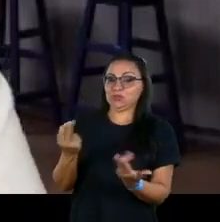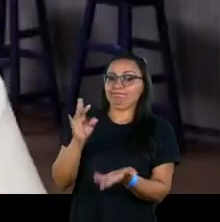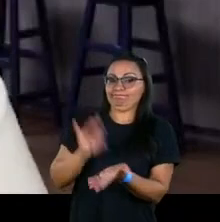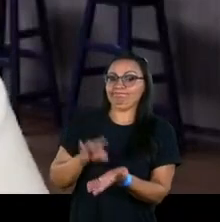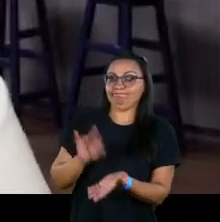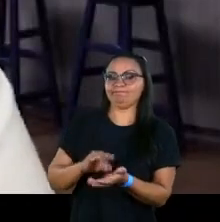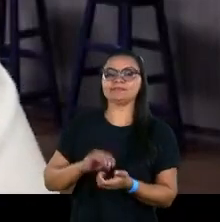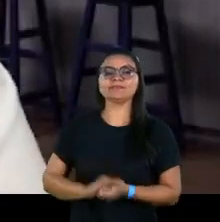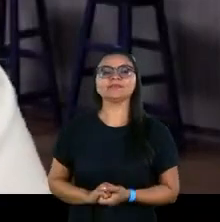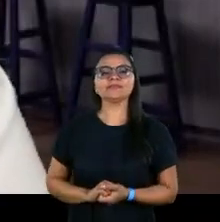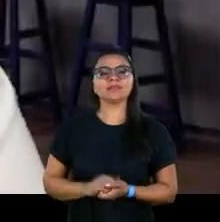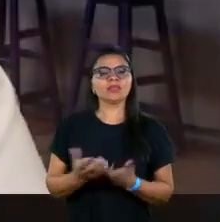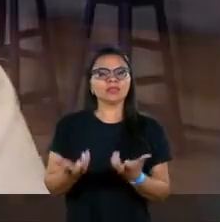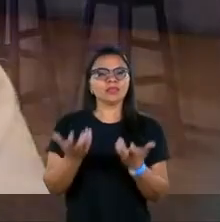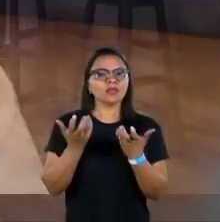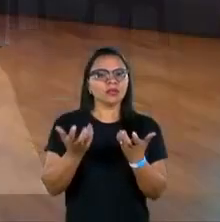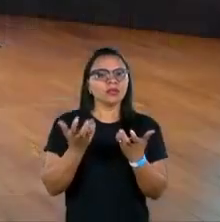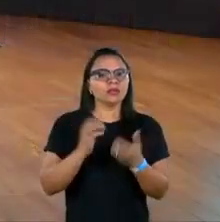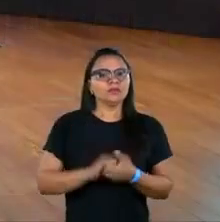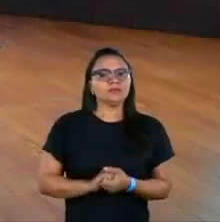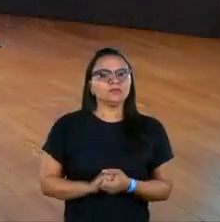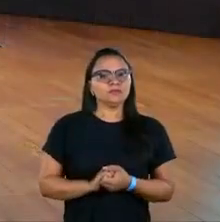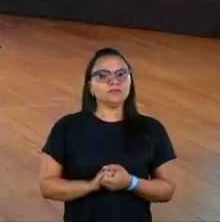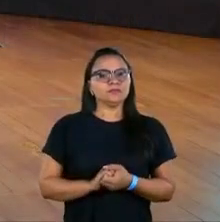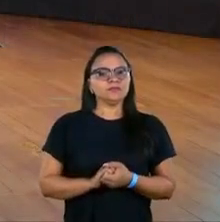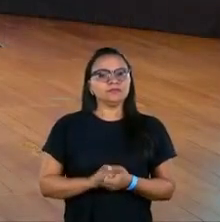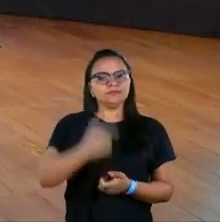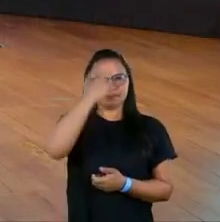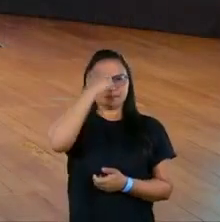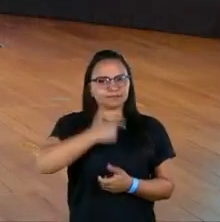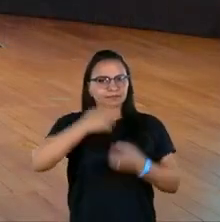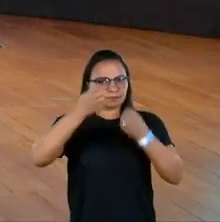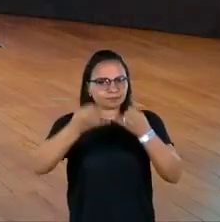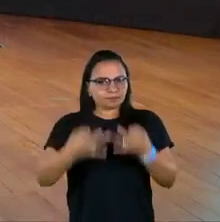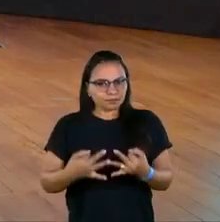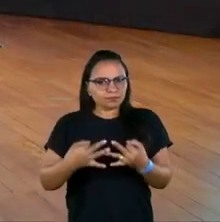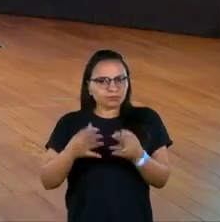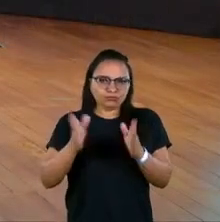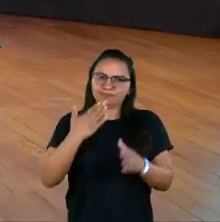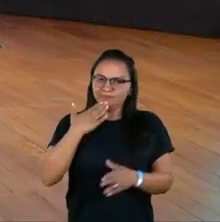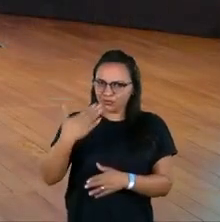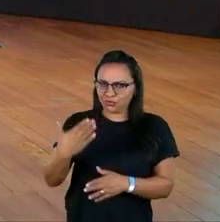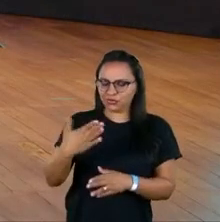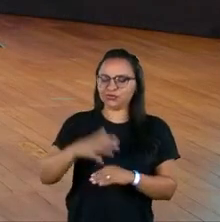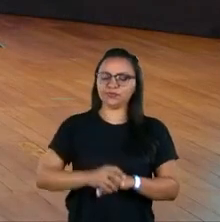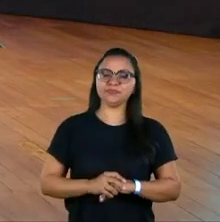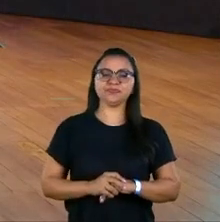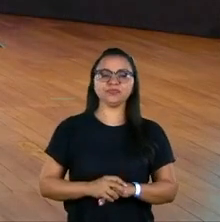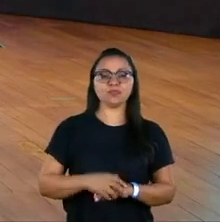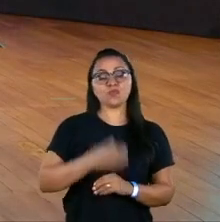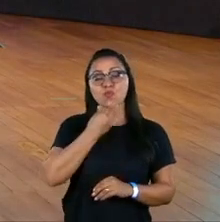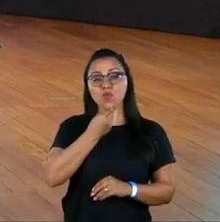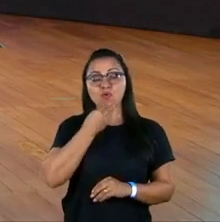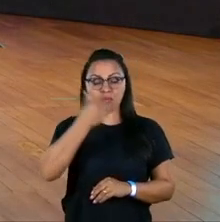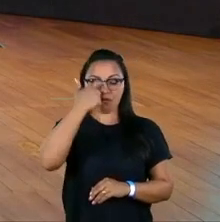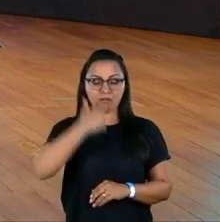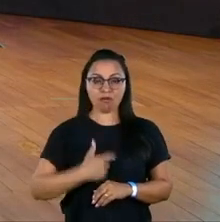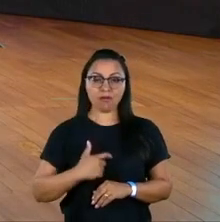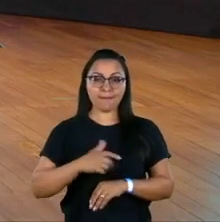eu queria também me autodescrever, conforme foi solicitado. Eu sou um homem